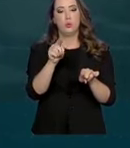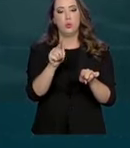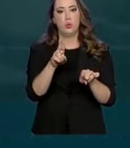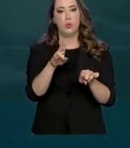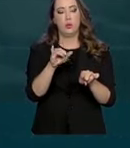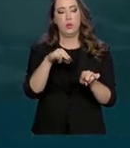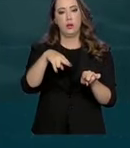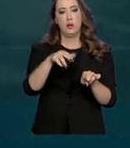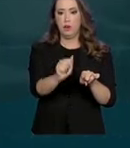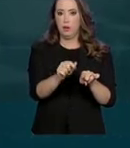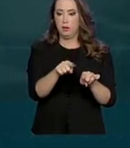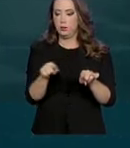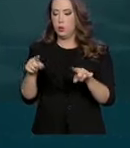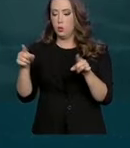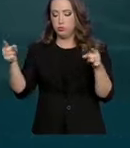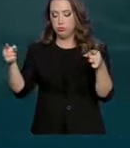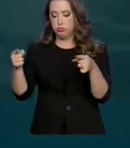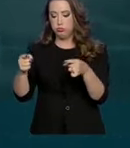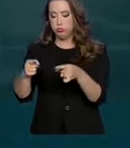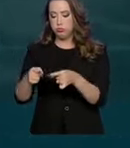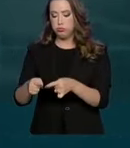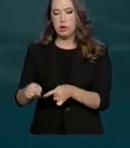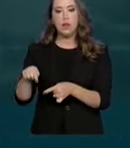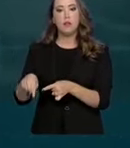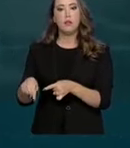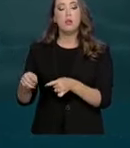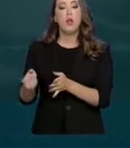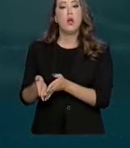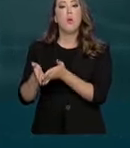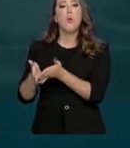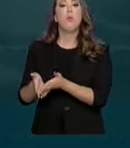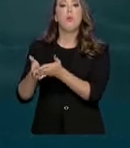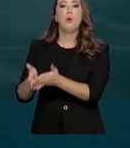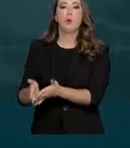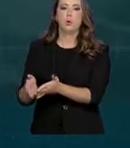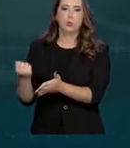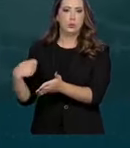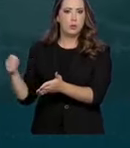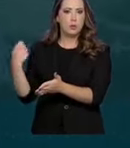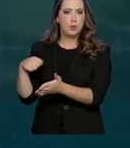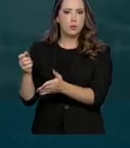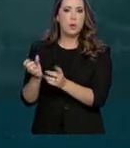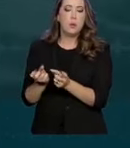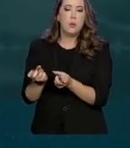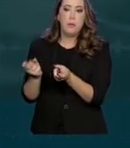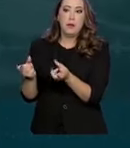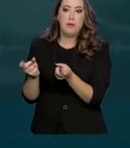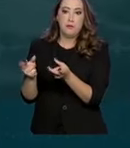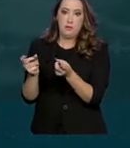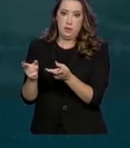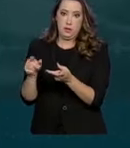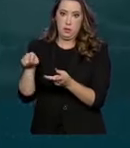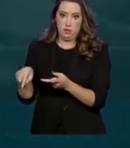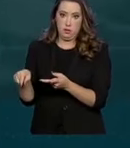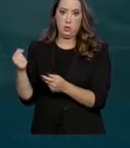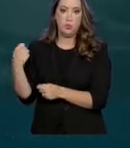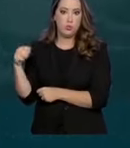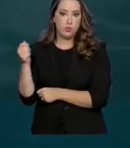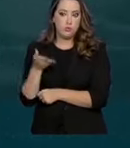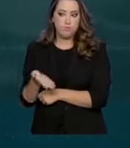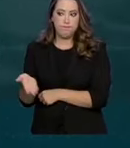até o porto Rio Grande, então a gente cria uma linha direta, uma conexão direta ao porto Rio Grande para exportação do agro ali gaúcho.